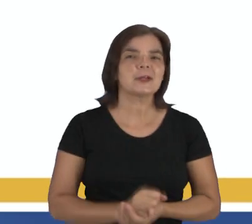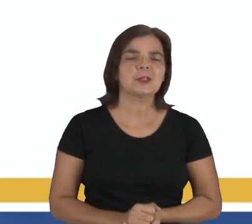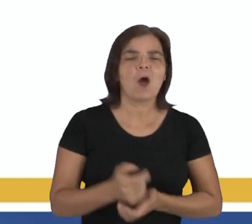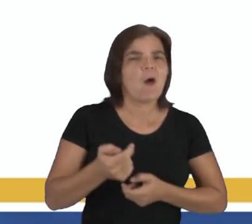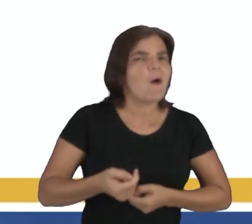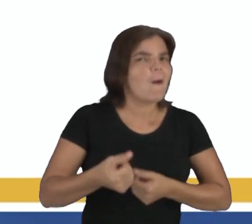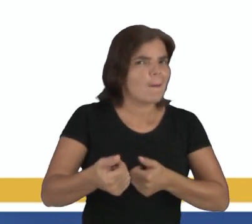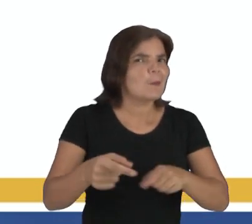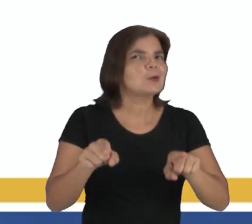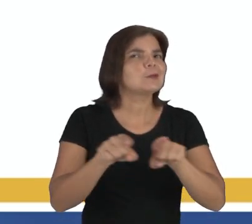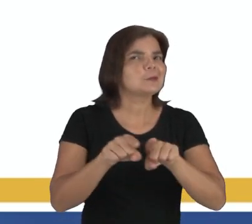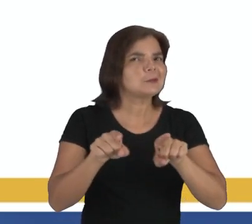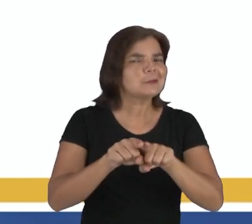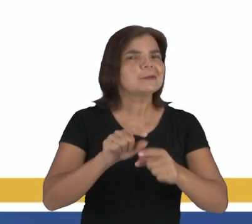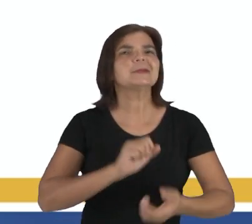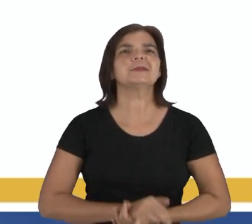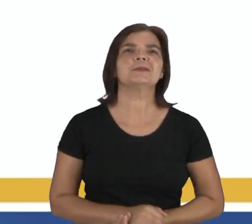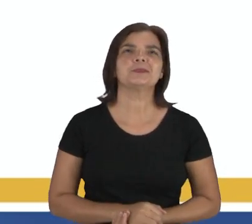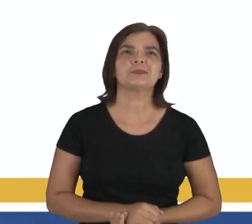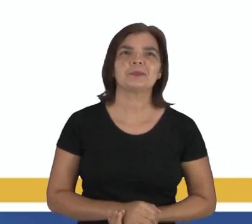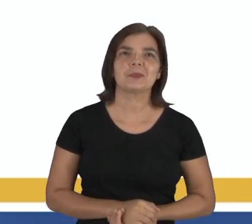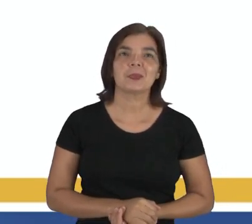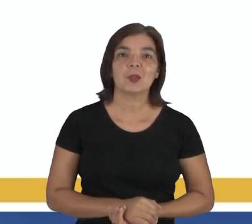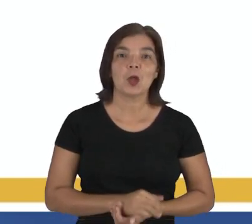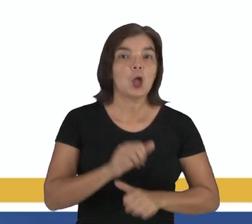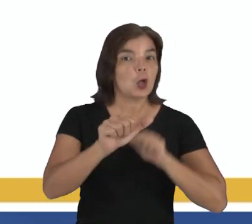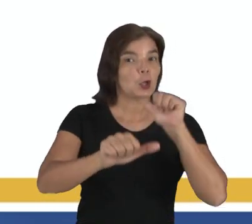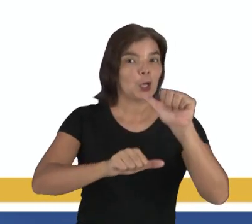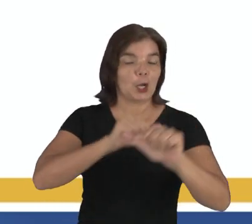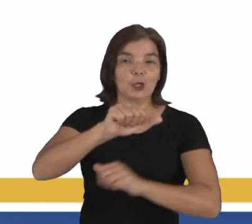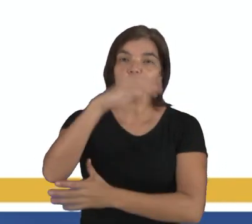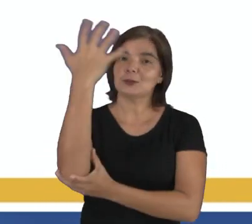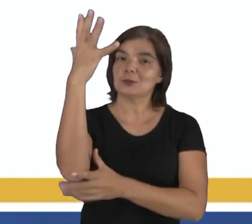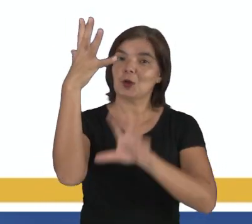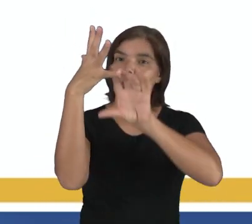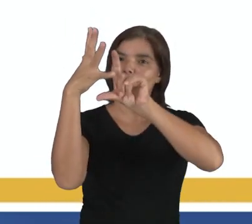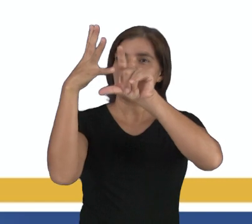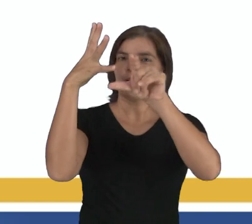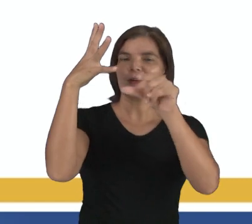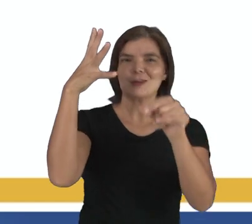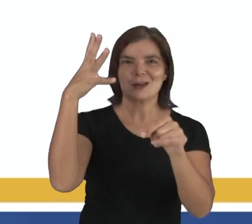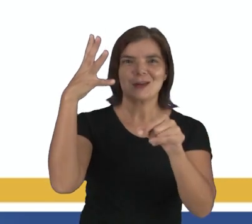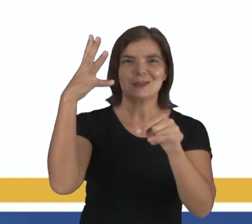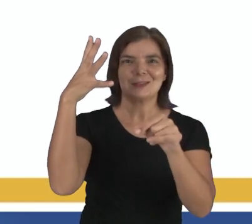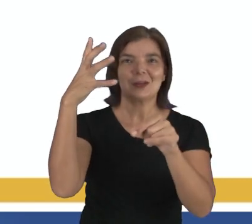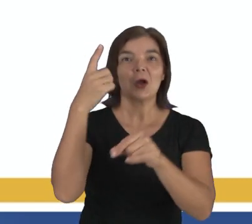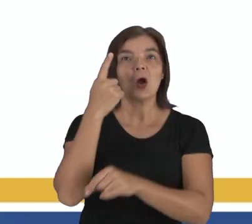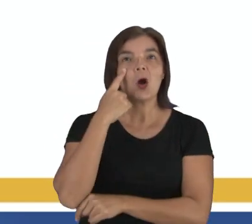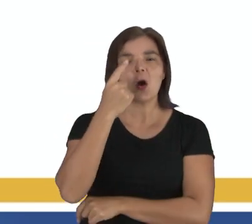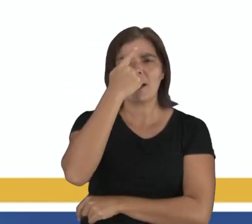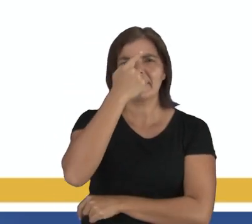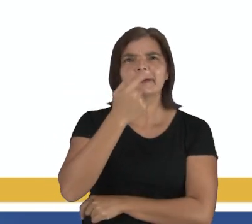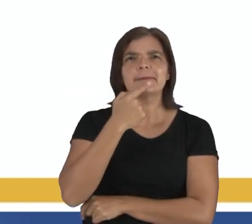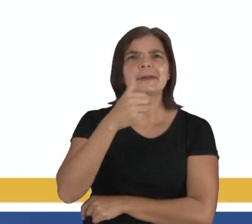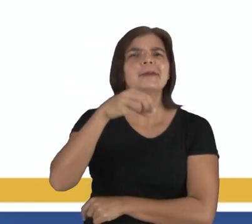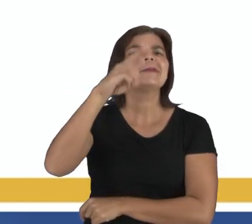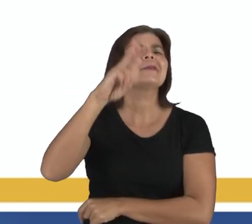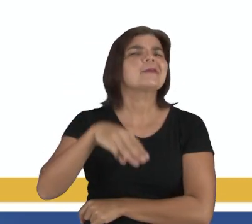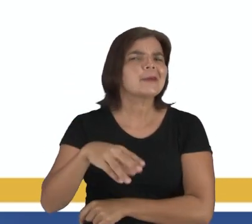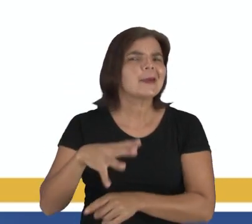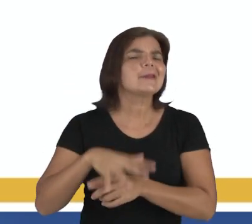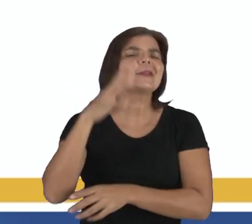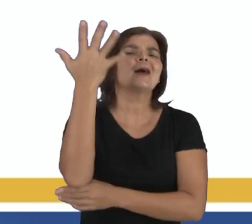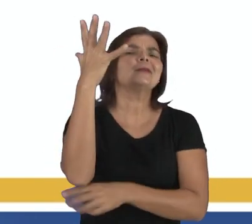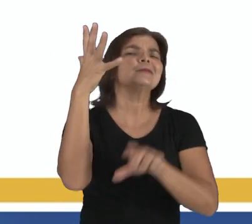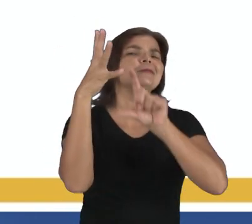só as pistas que o autor vai deixando. Ele diz assim, troca-se galho de árvore. Olha lá para a imagem, verifica quem é que está no